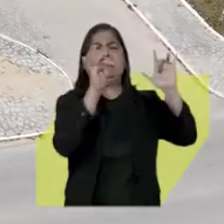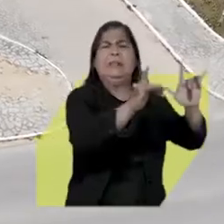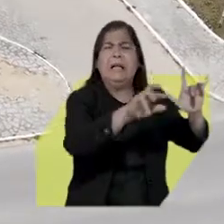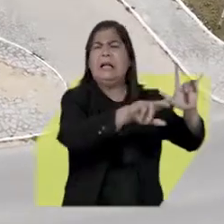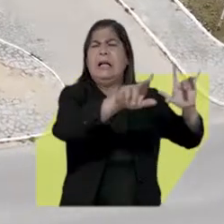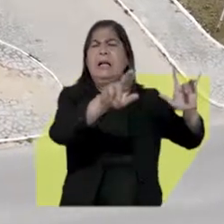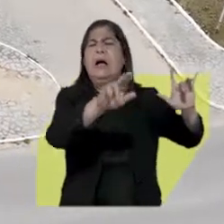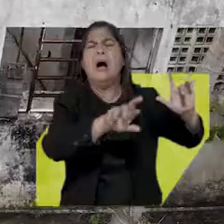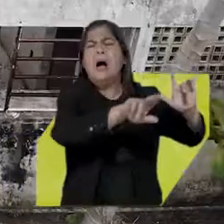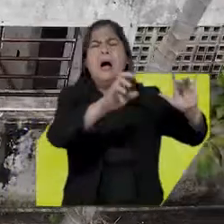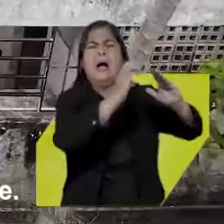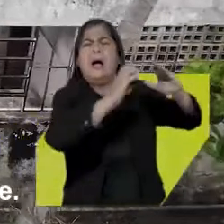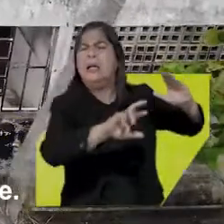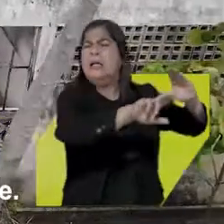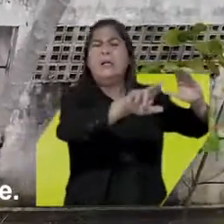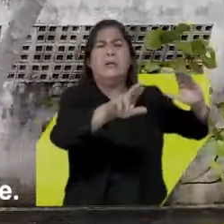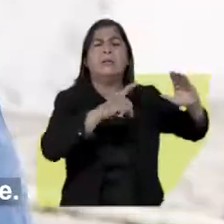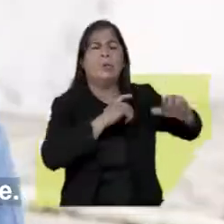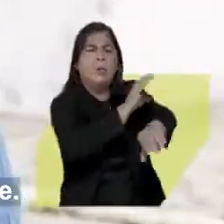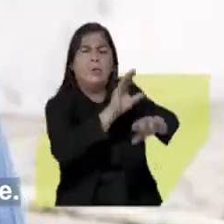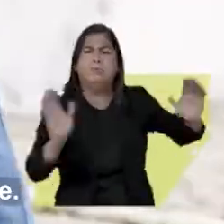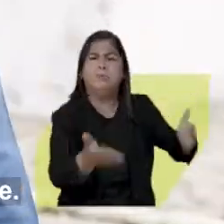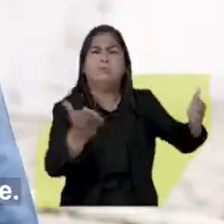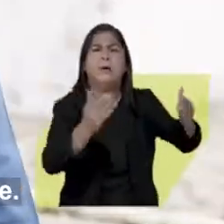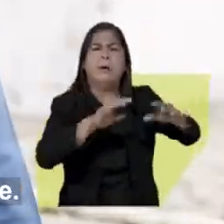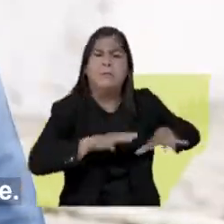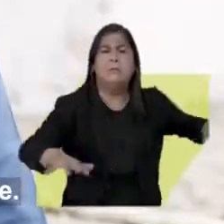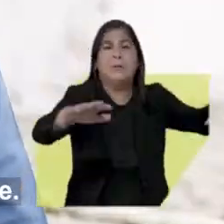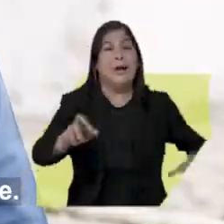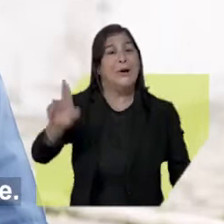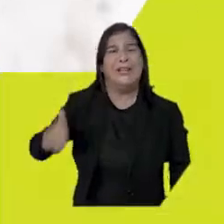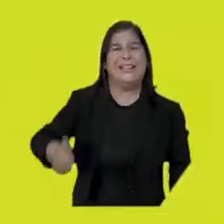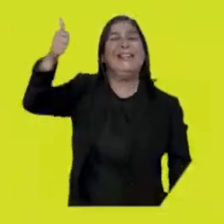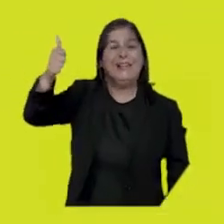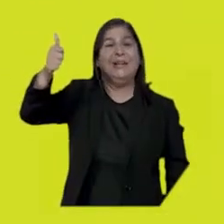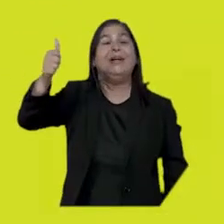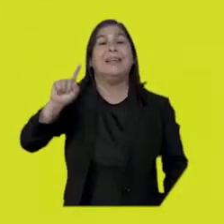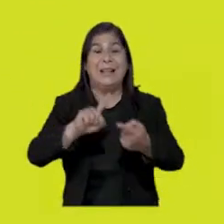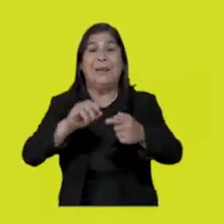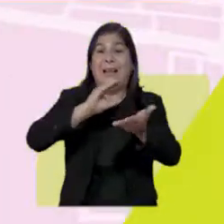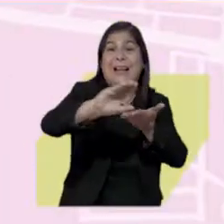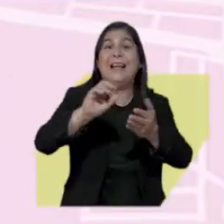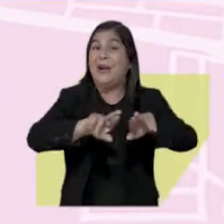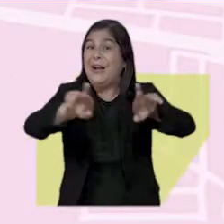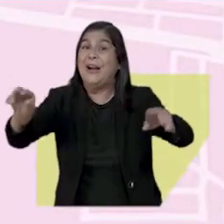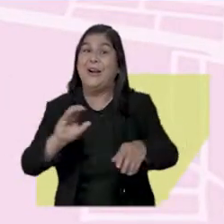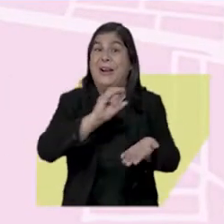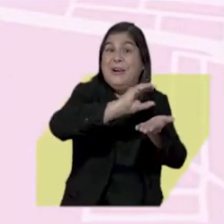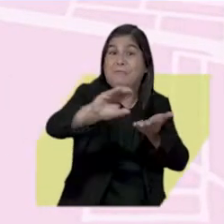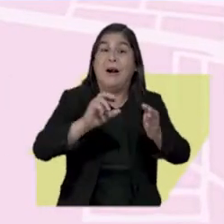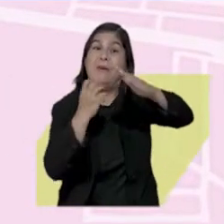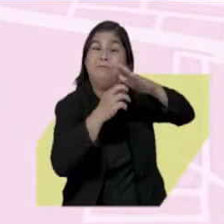que estão abandonados há muito tempo, para oferecer cursos profissionalizantes para a comunidade. Rui ainda vai liberar